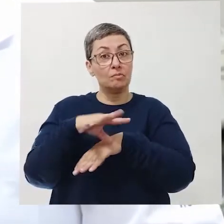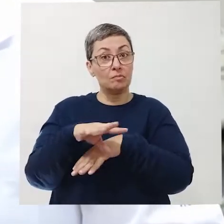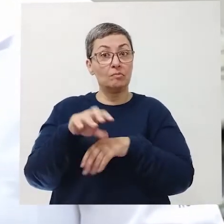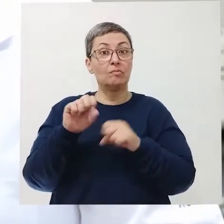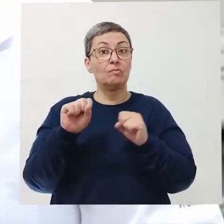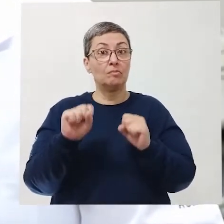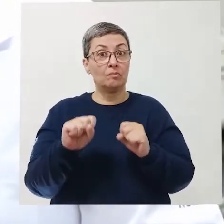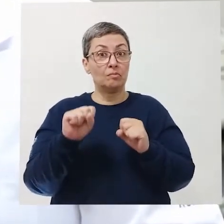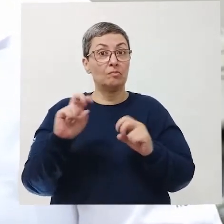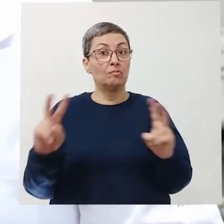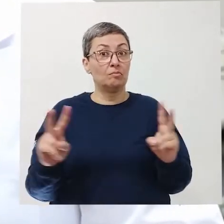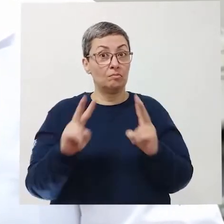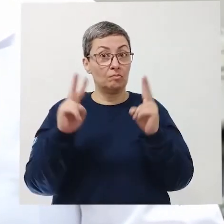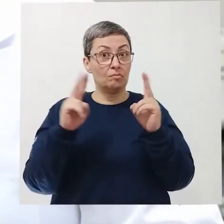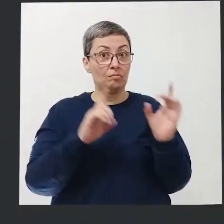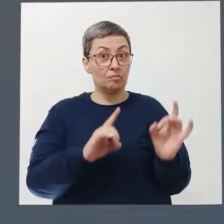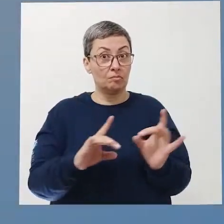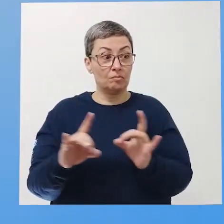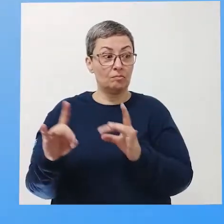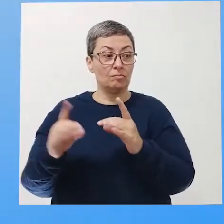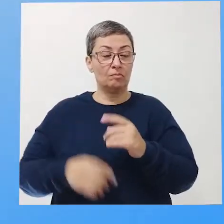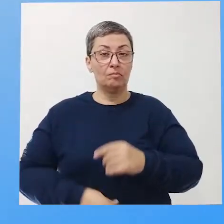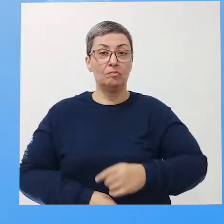podem ser valiosas no seu dia a dia.